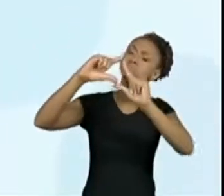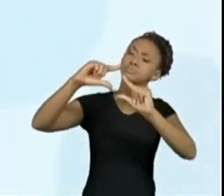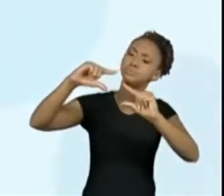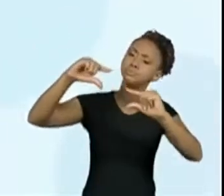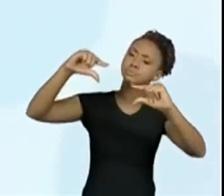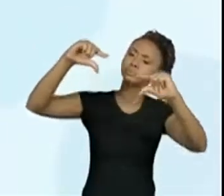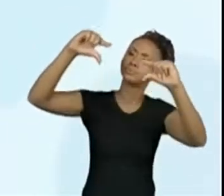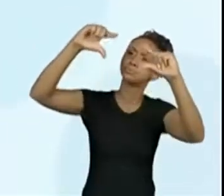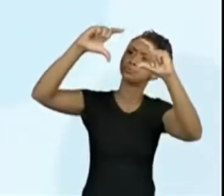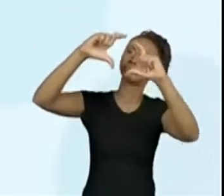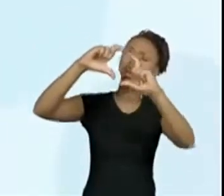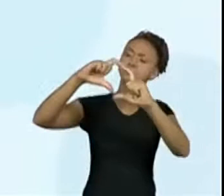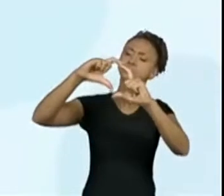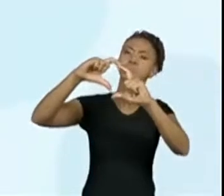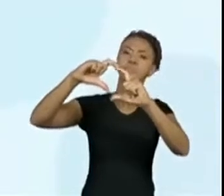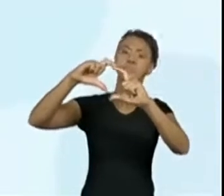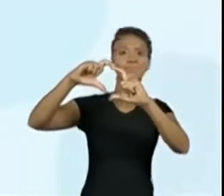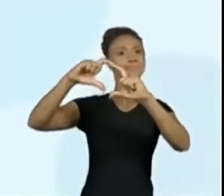pendurada no varal.